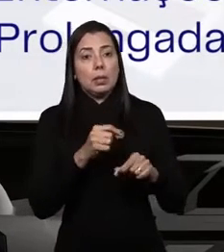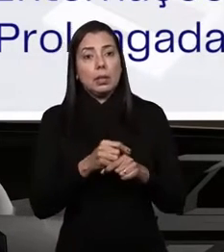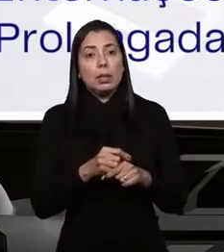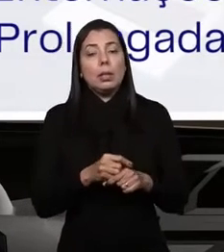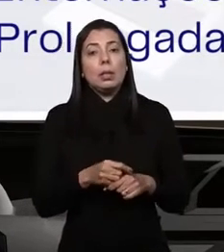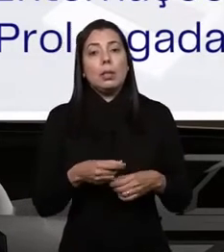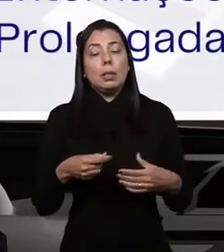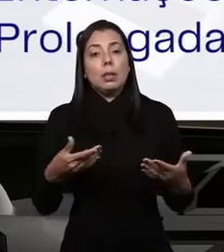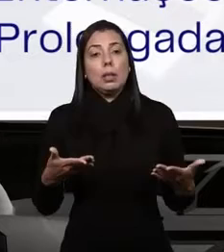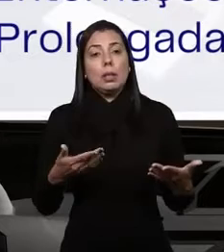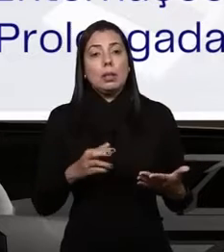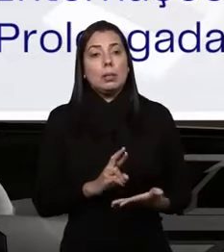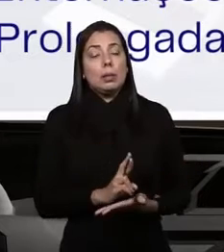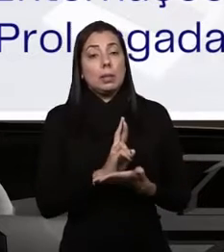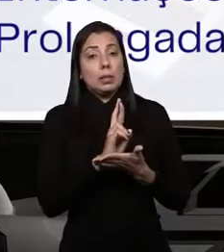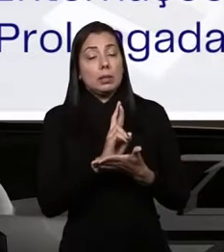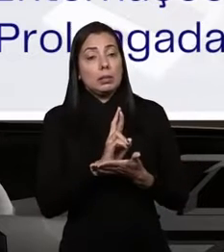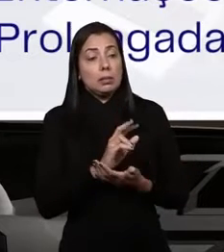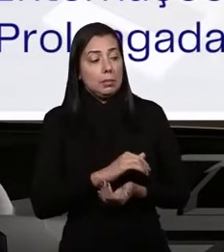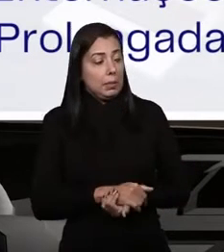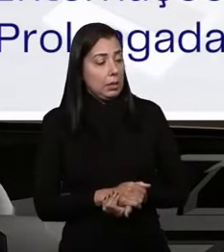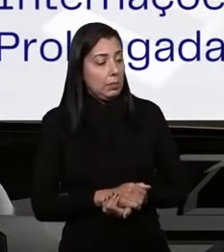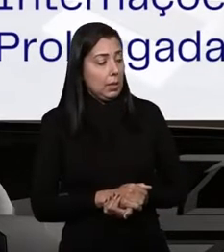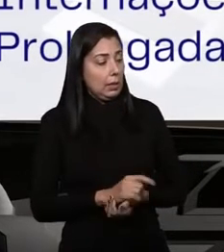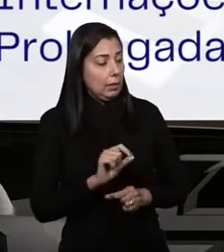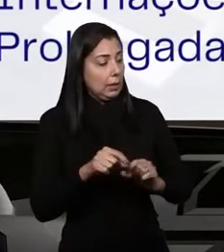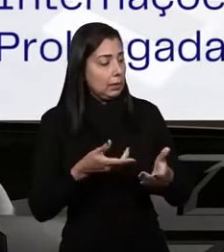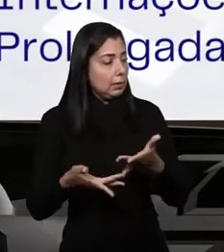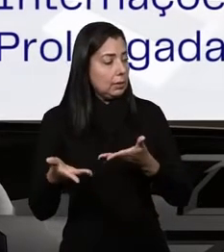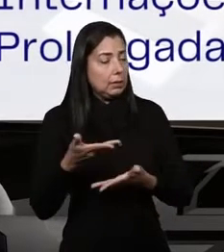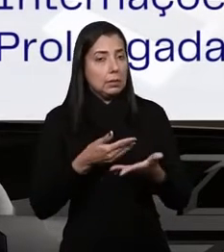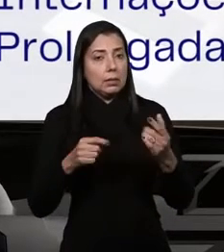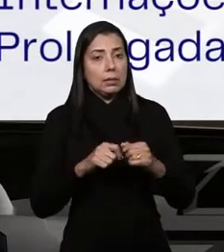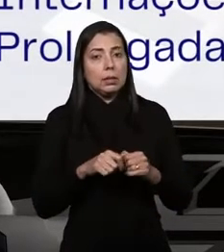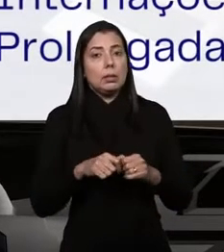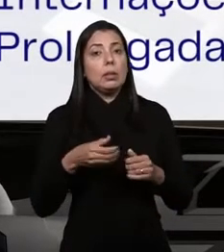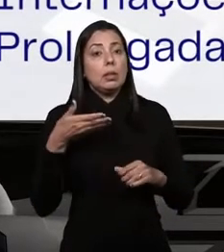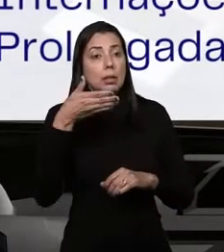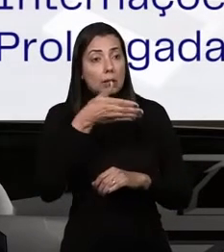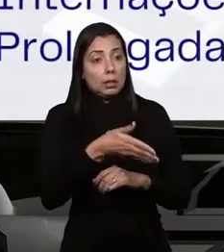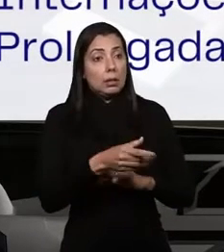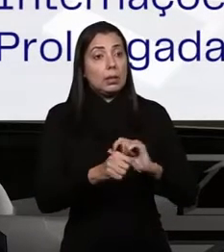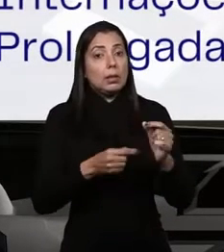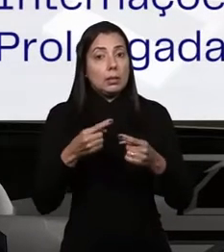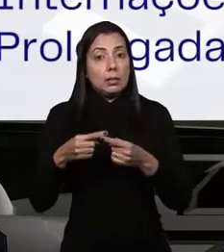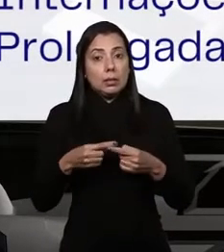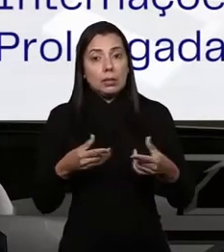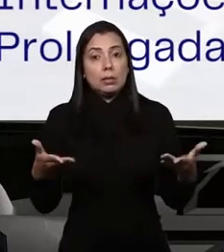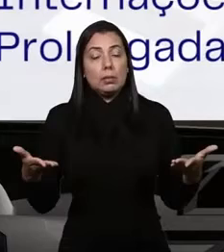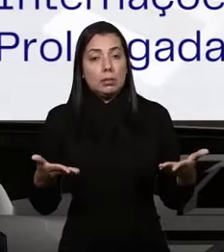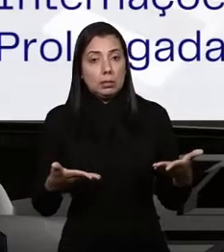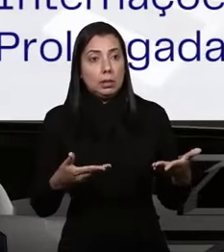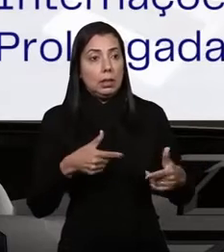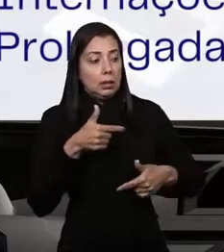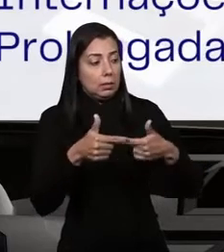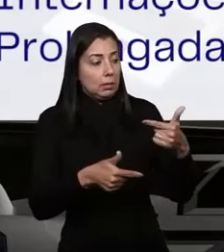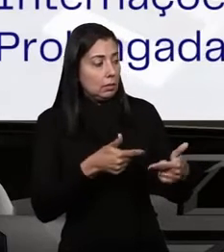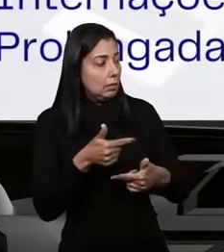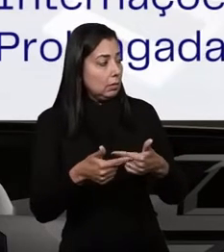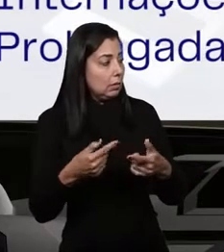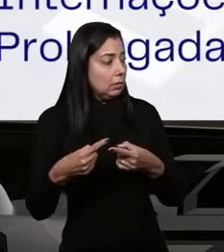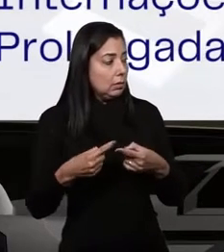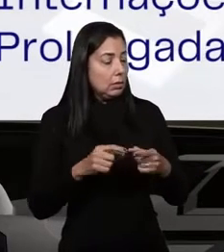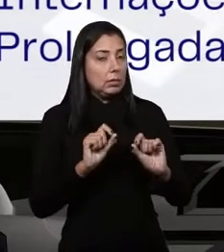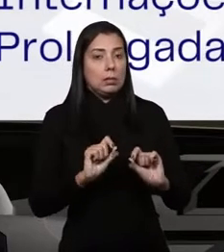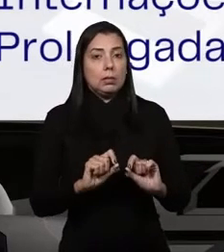representar a Fundação Santa Casa, que é o hospital de onde eu sou egresso. Esse trabalho foi desenvolvido ao longo do curso do